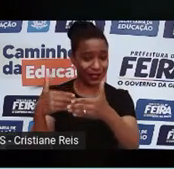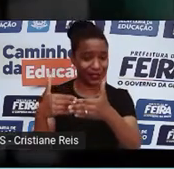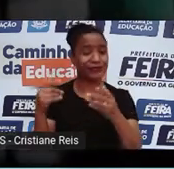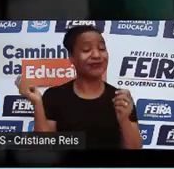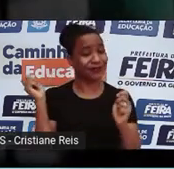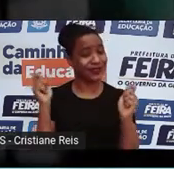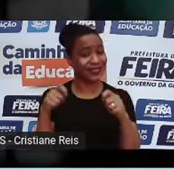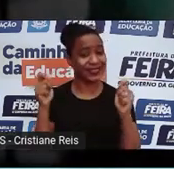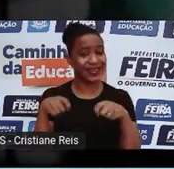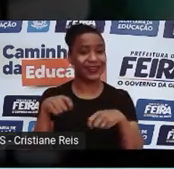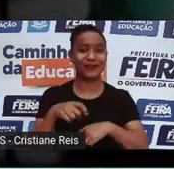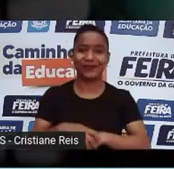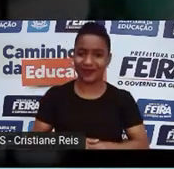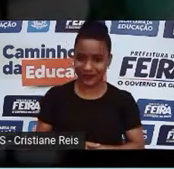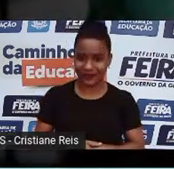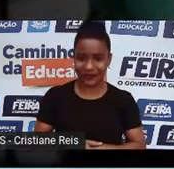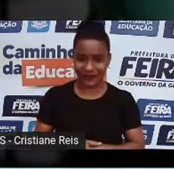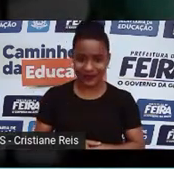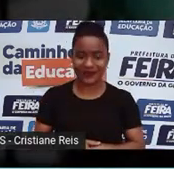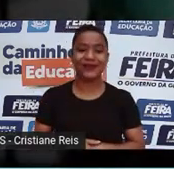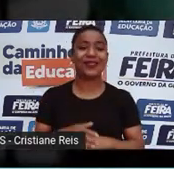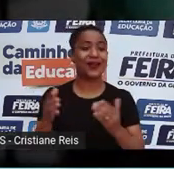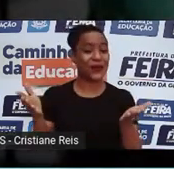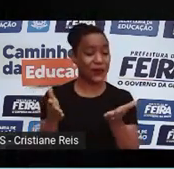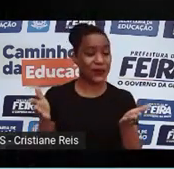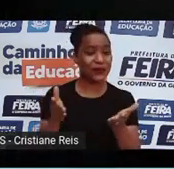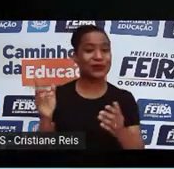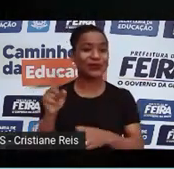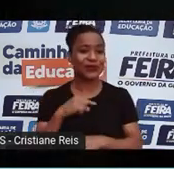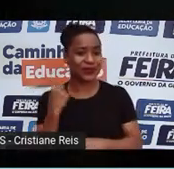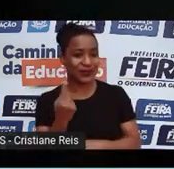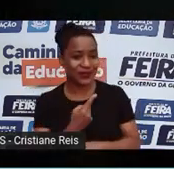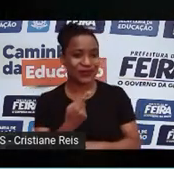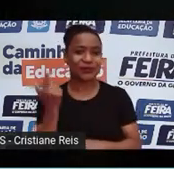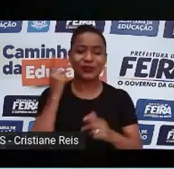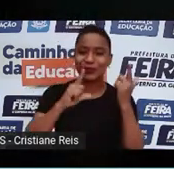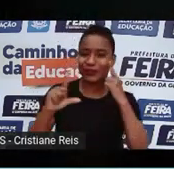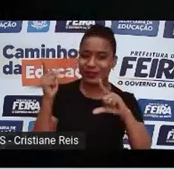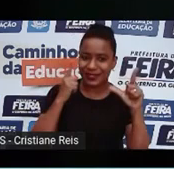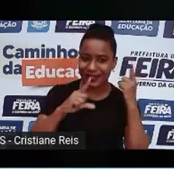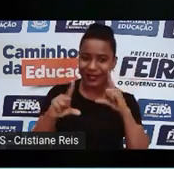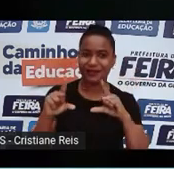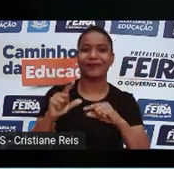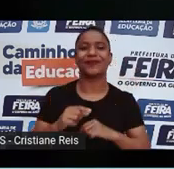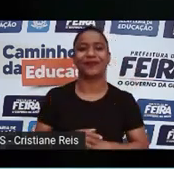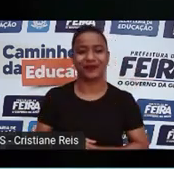Então, diria que em 15 anos estariam sequestrando carbono na natureza.